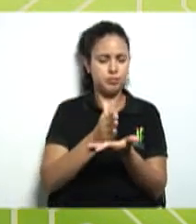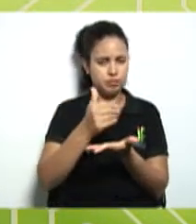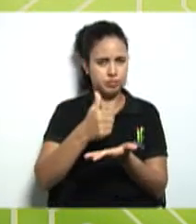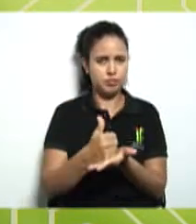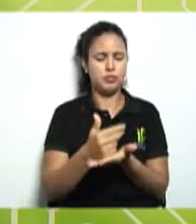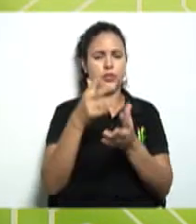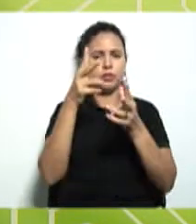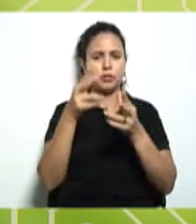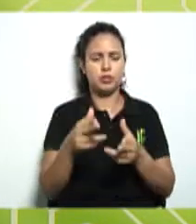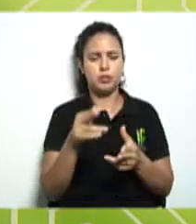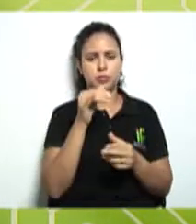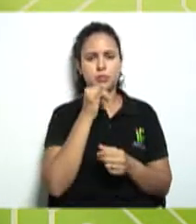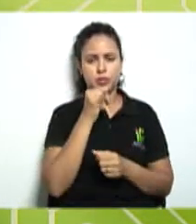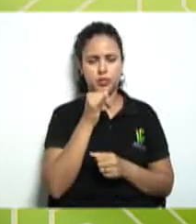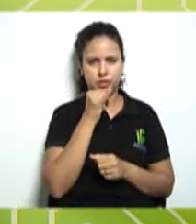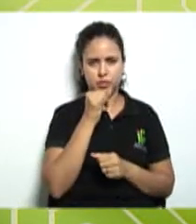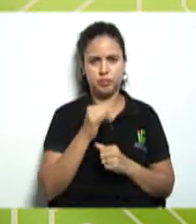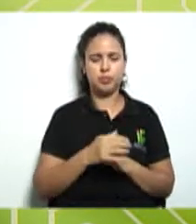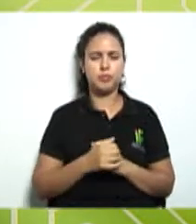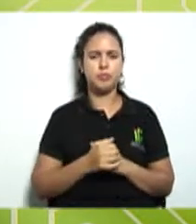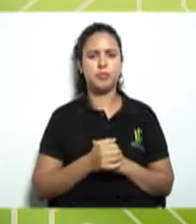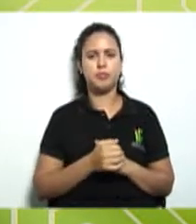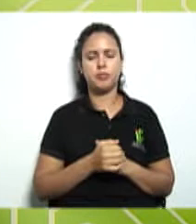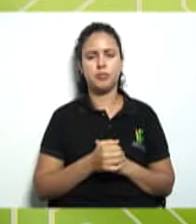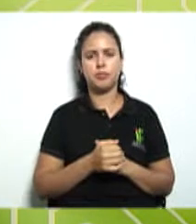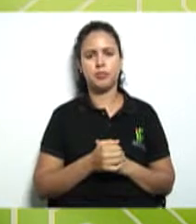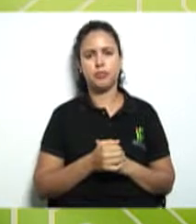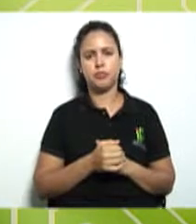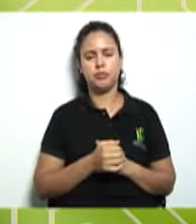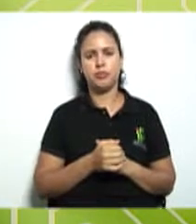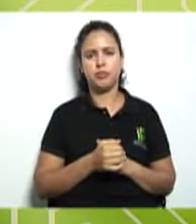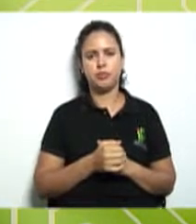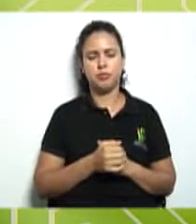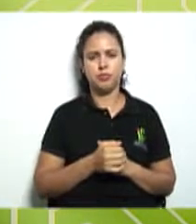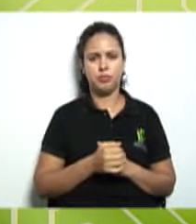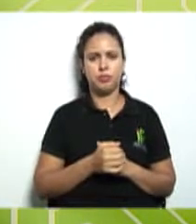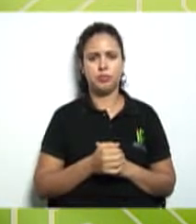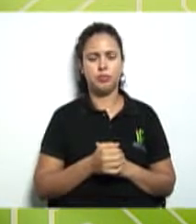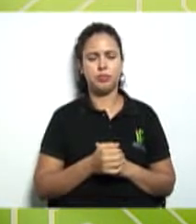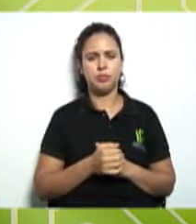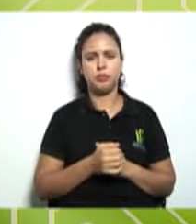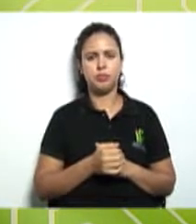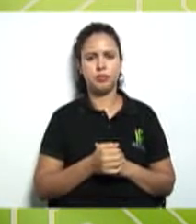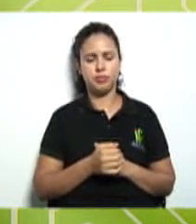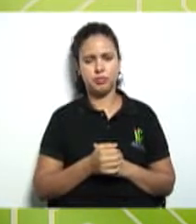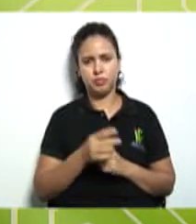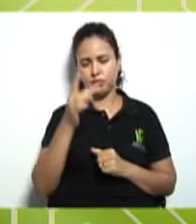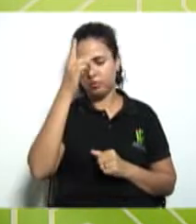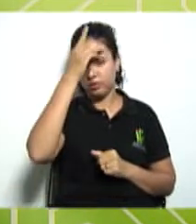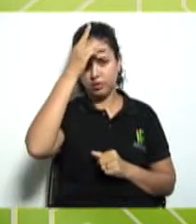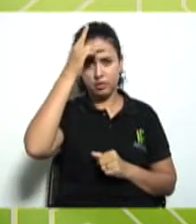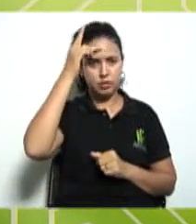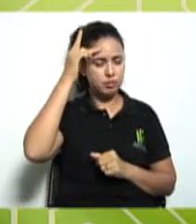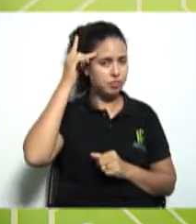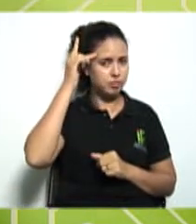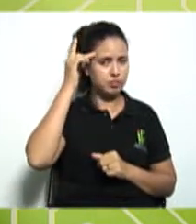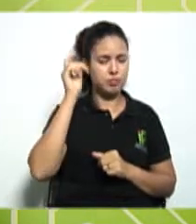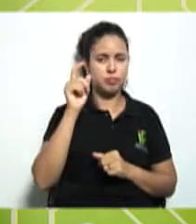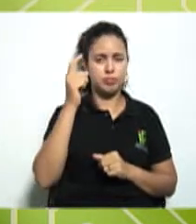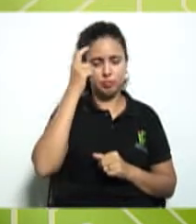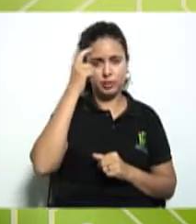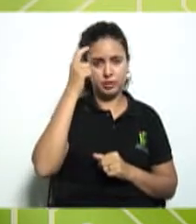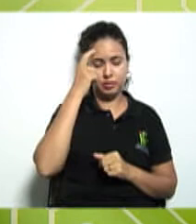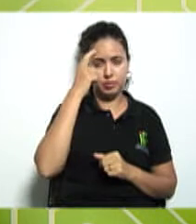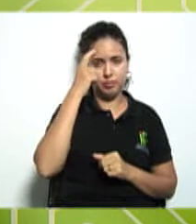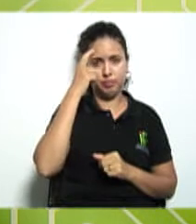exemplo vamos pegar aqui mais simples pensou-se para constituir essa cooperativa vamos analisar qual é o